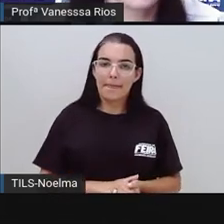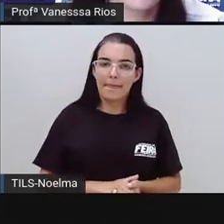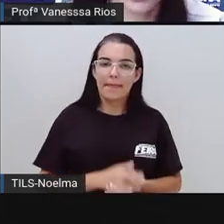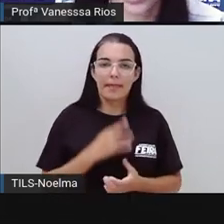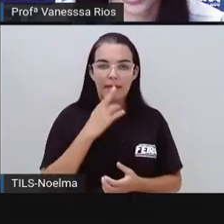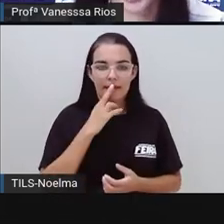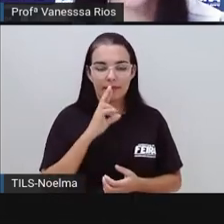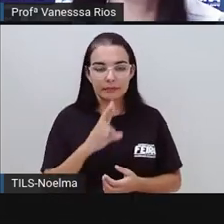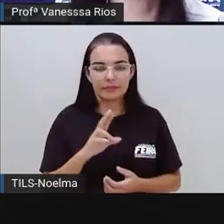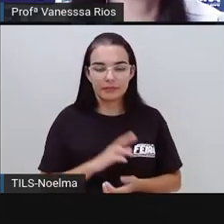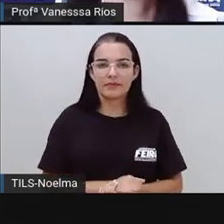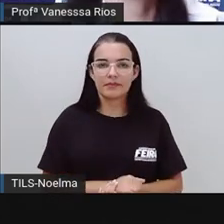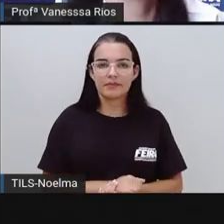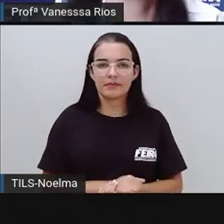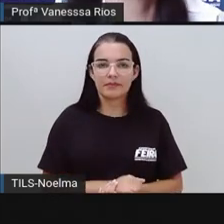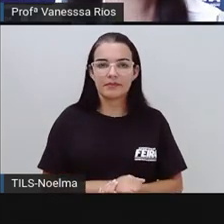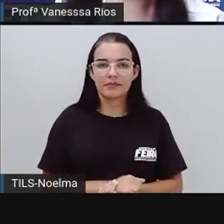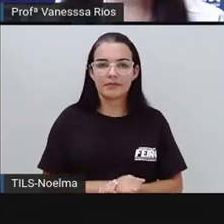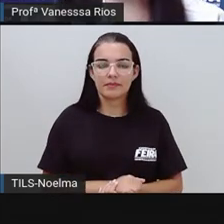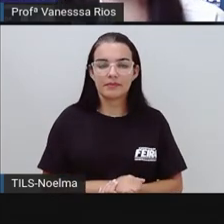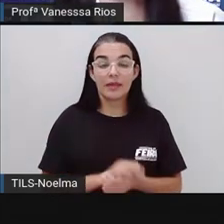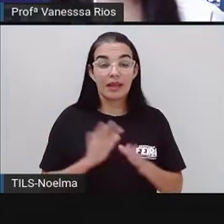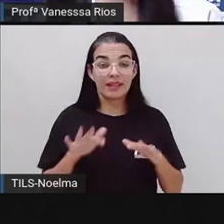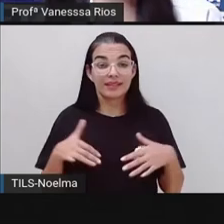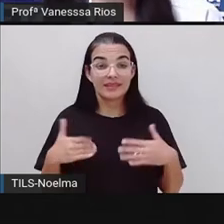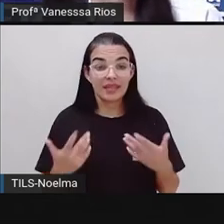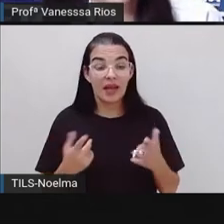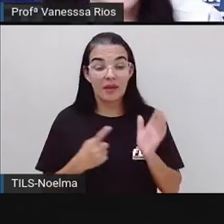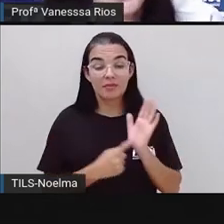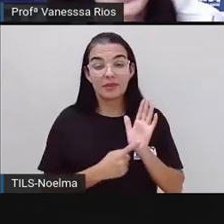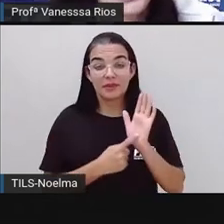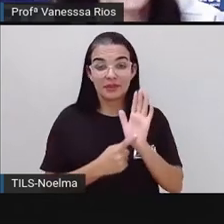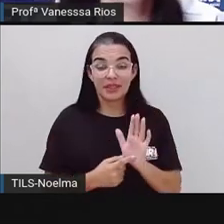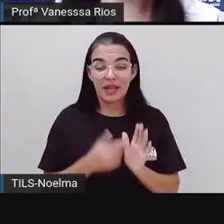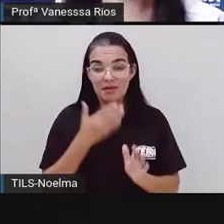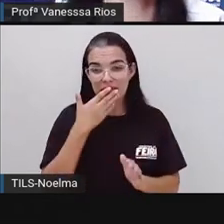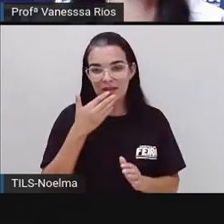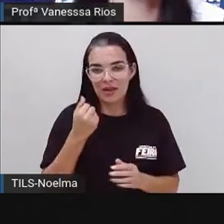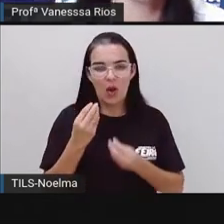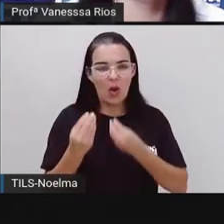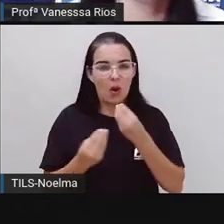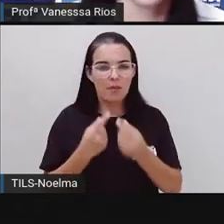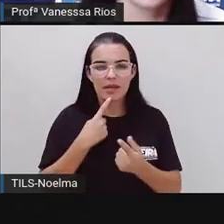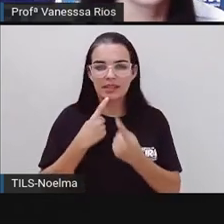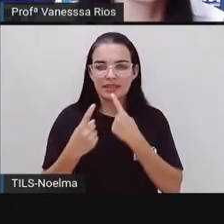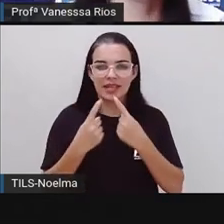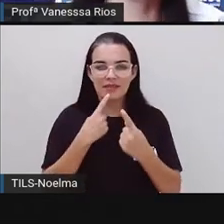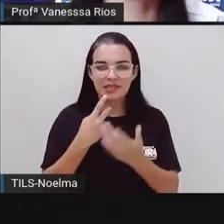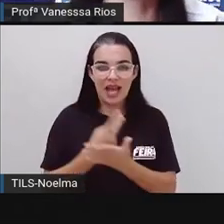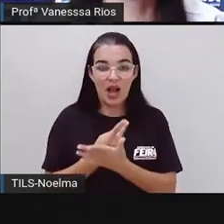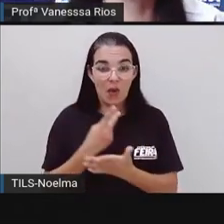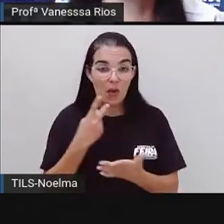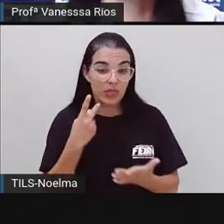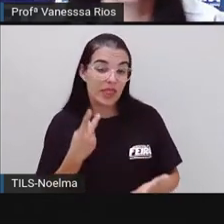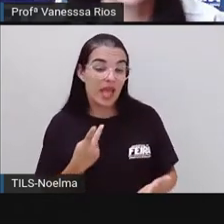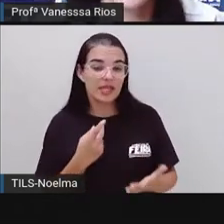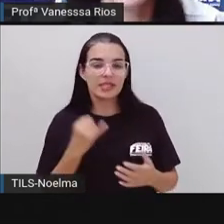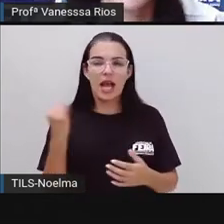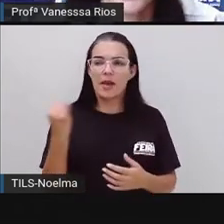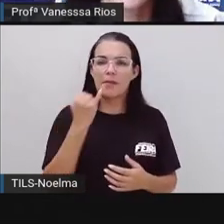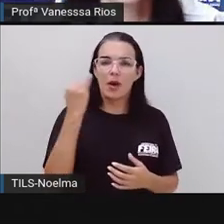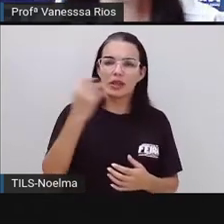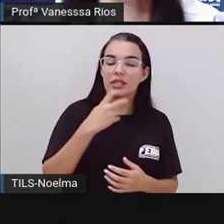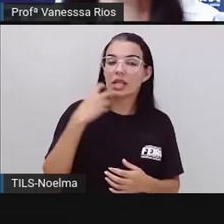resposta. E aí, para ilustrar melhor como a entrevista acontece, como a importância da